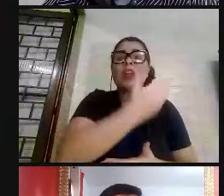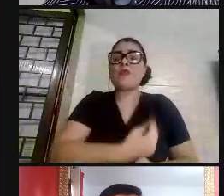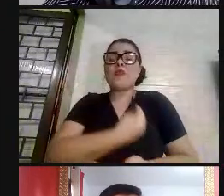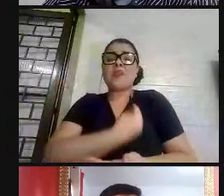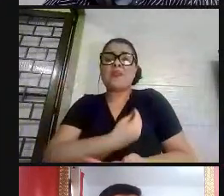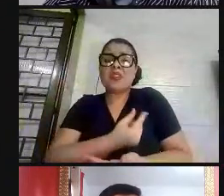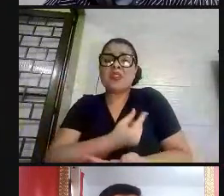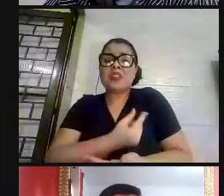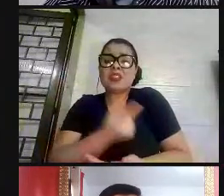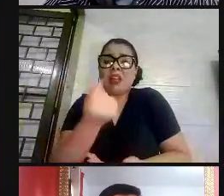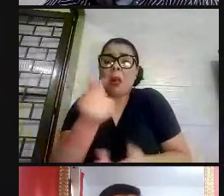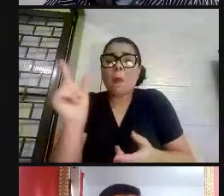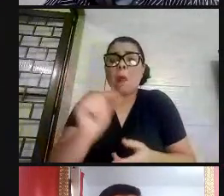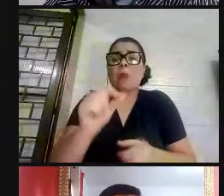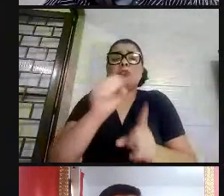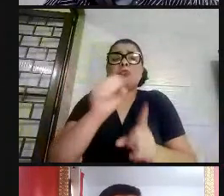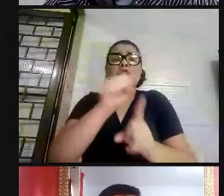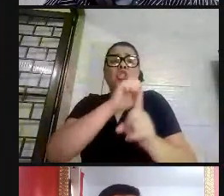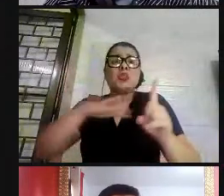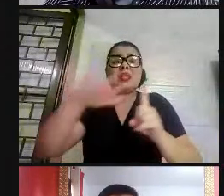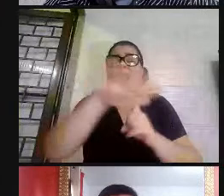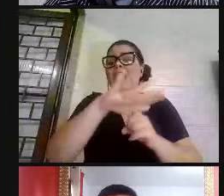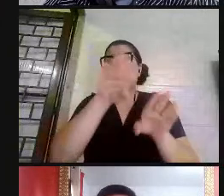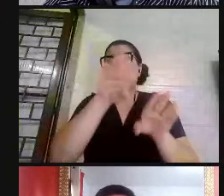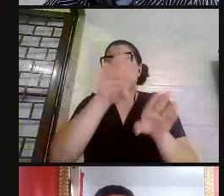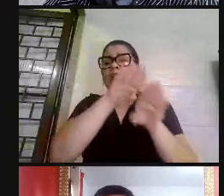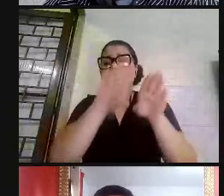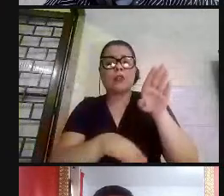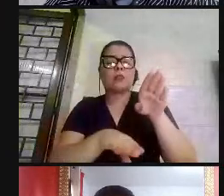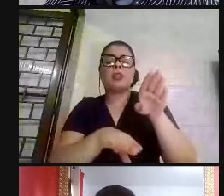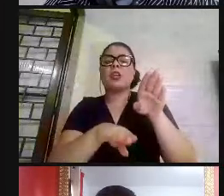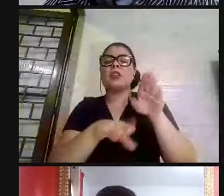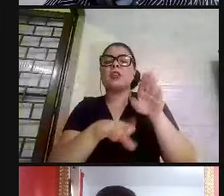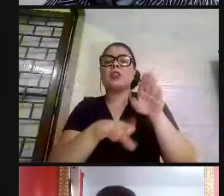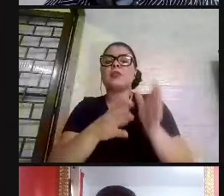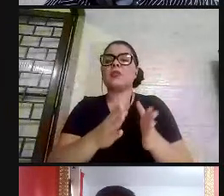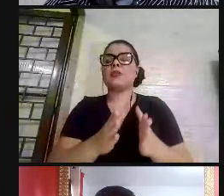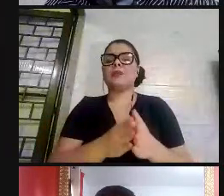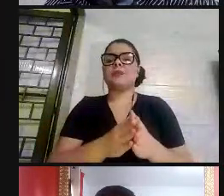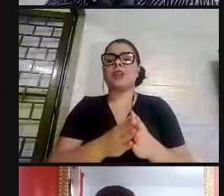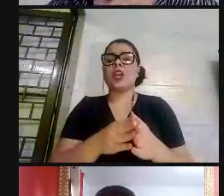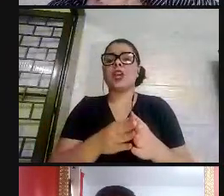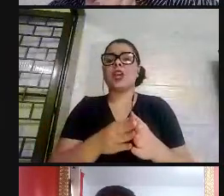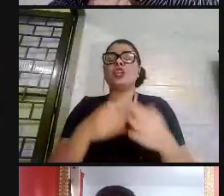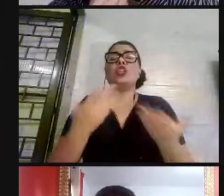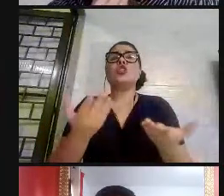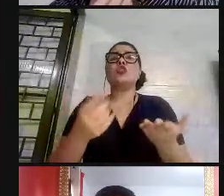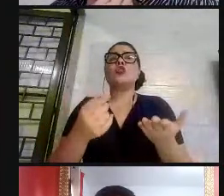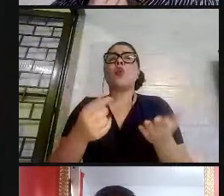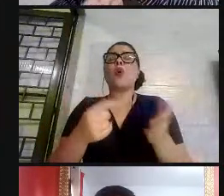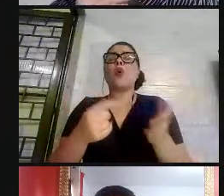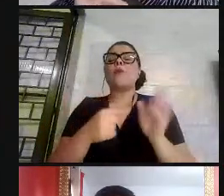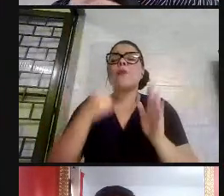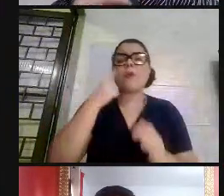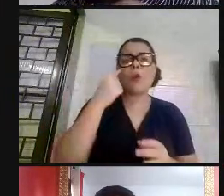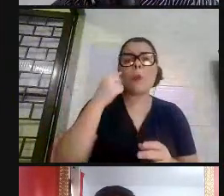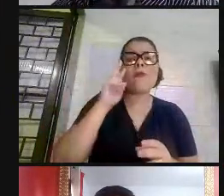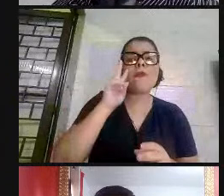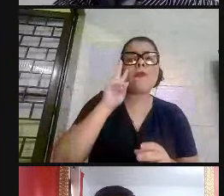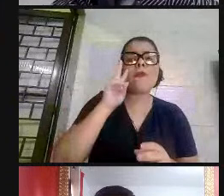migalhas sociais e só aparecem nas estatísticas do poder público